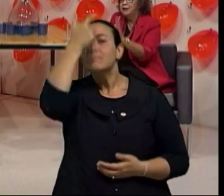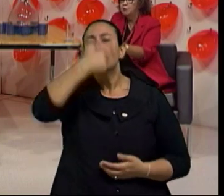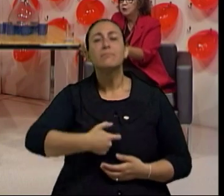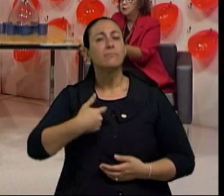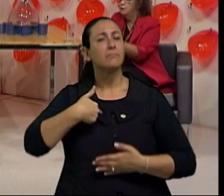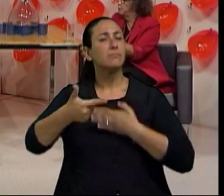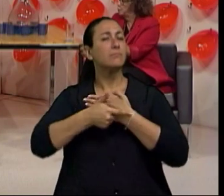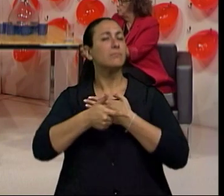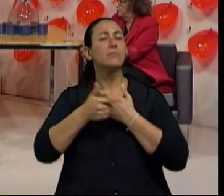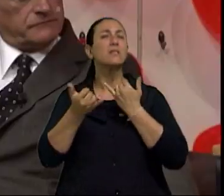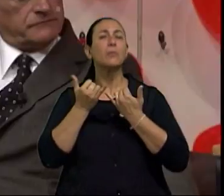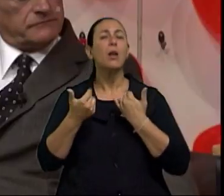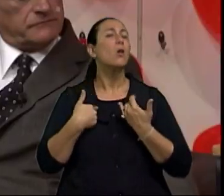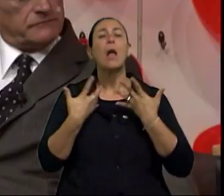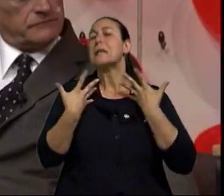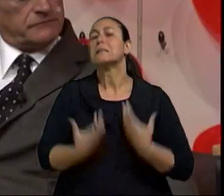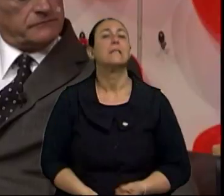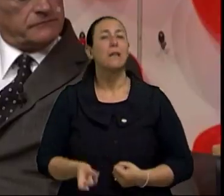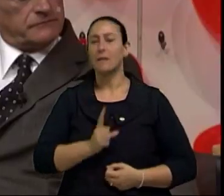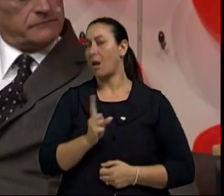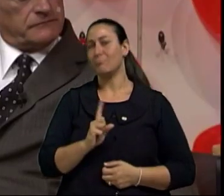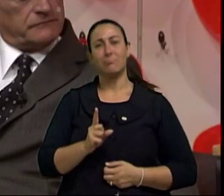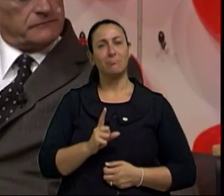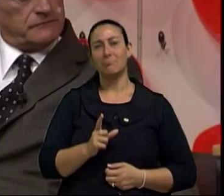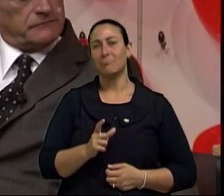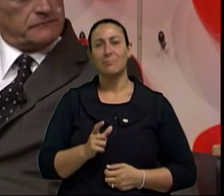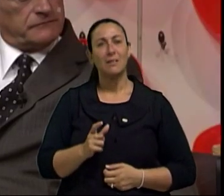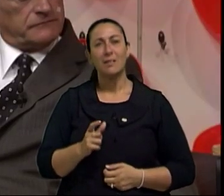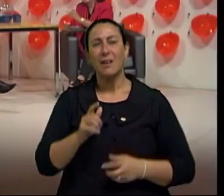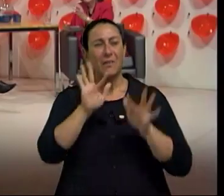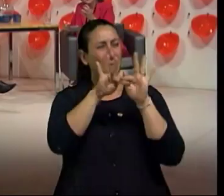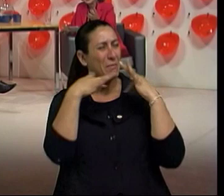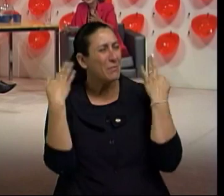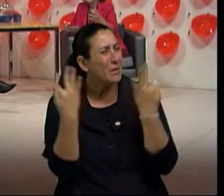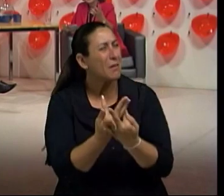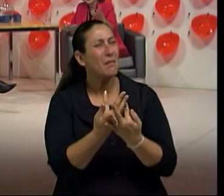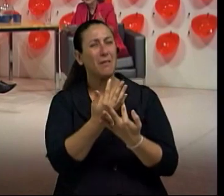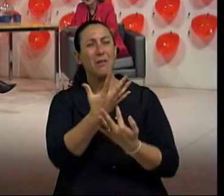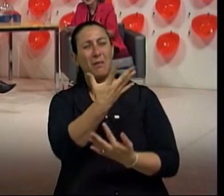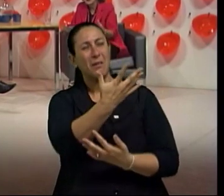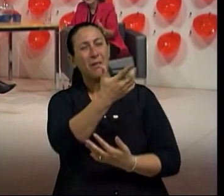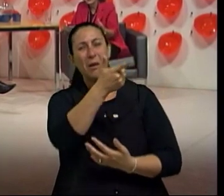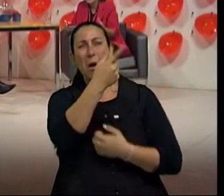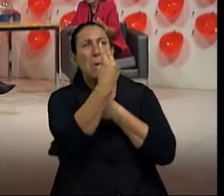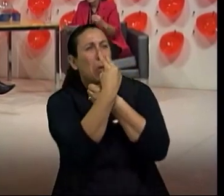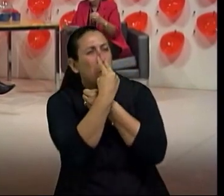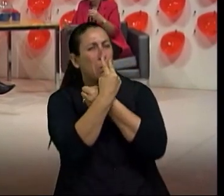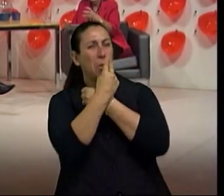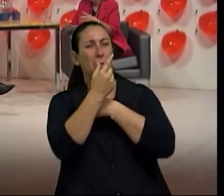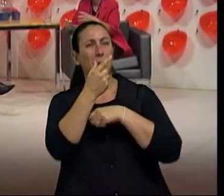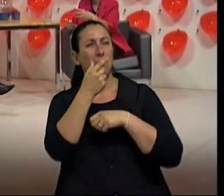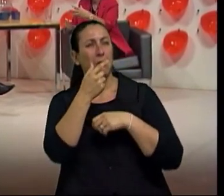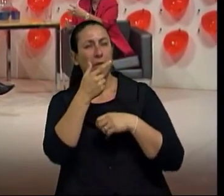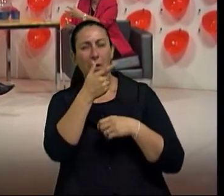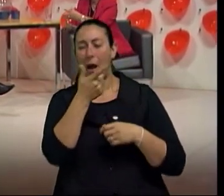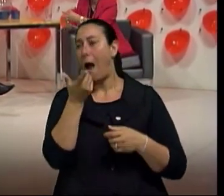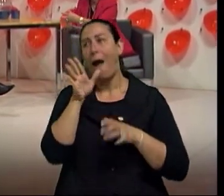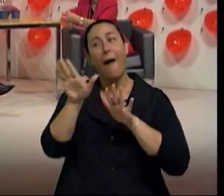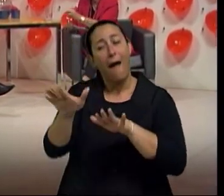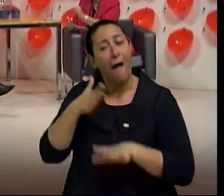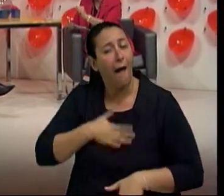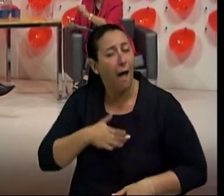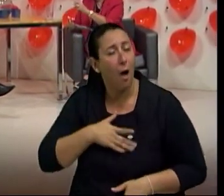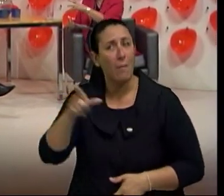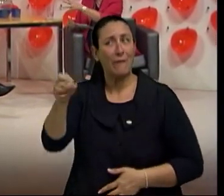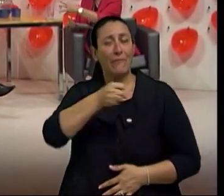o idoso que não se conformou com aquelas coisas da família que, infelizmente, muitas famílias ainda fazem. Mãe, tu está muito